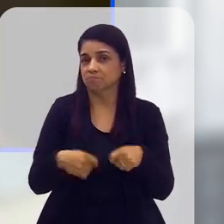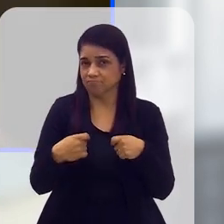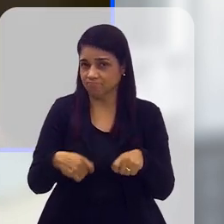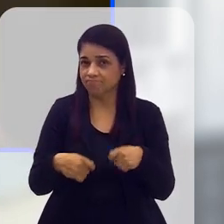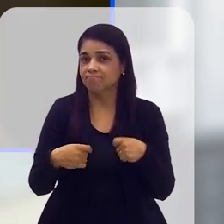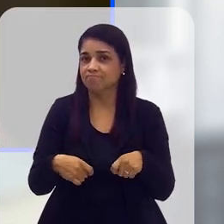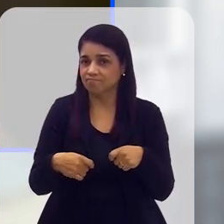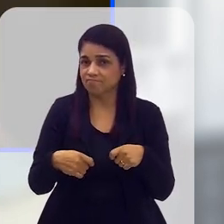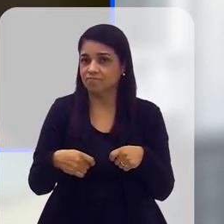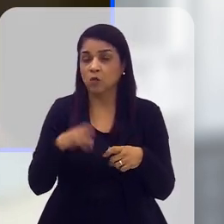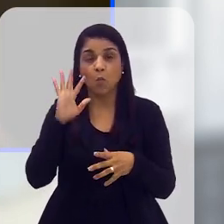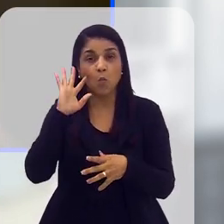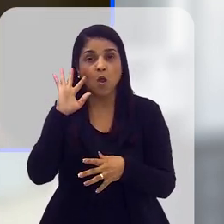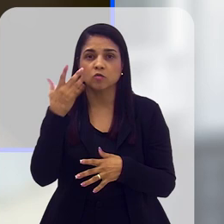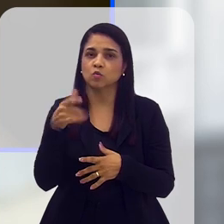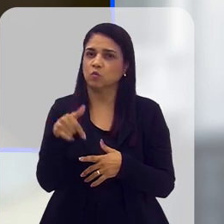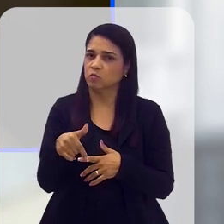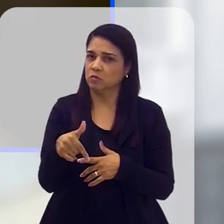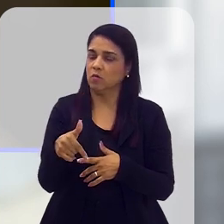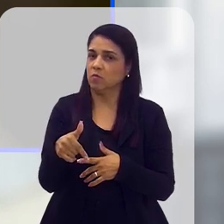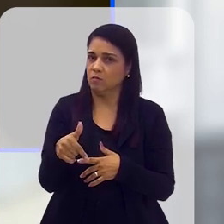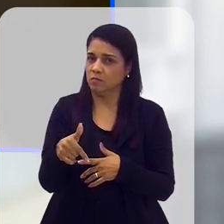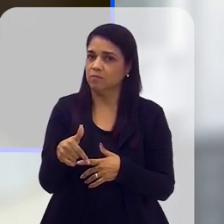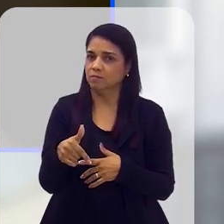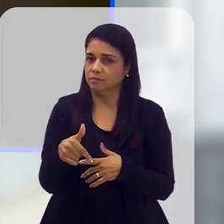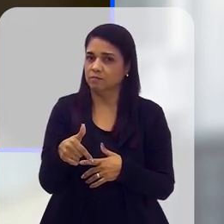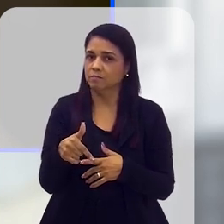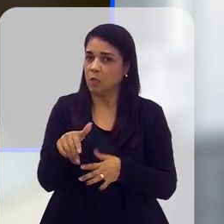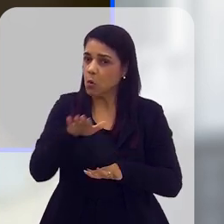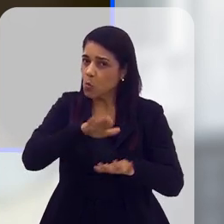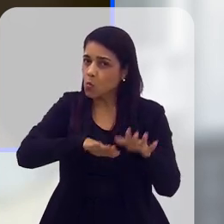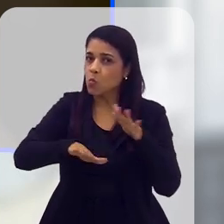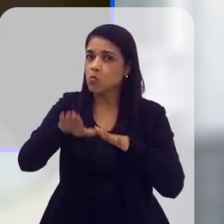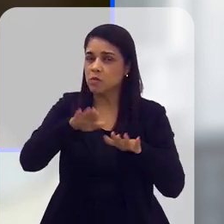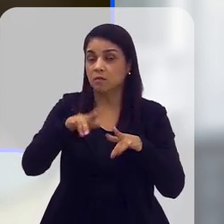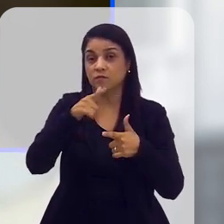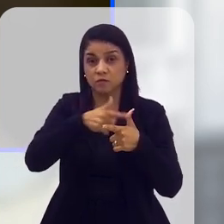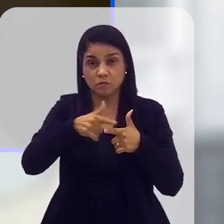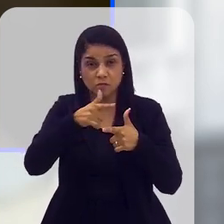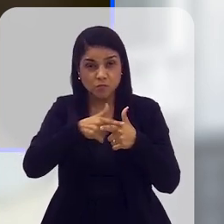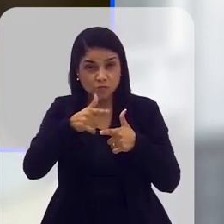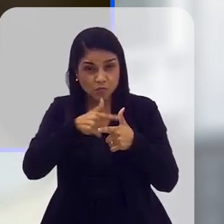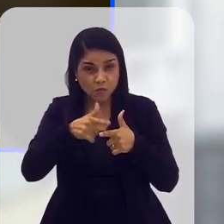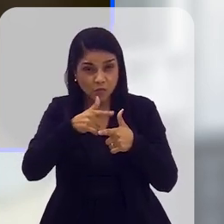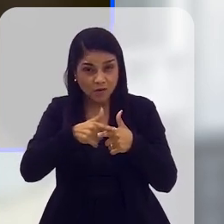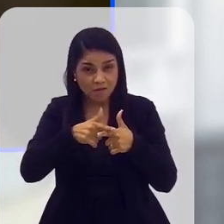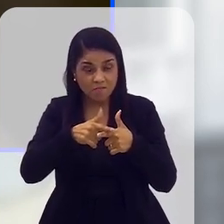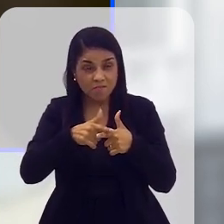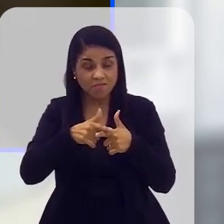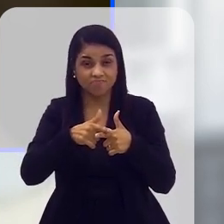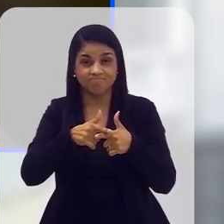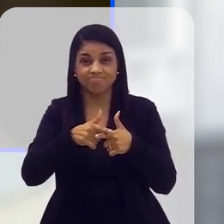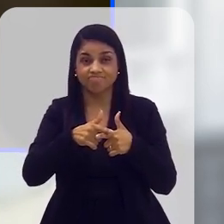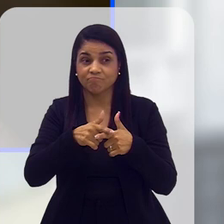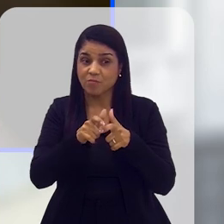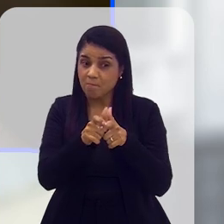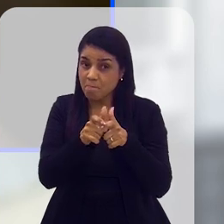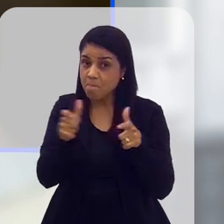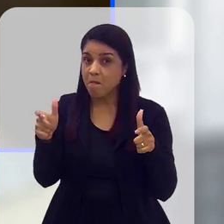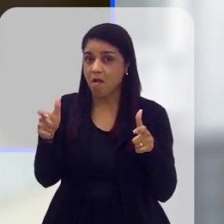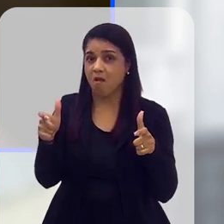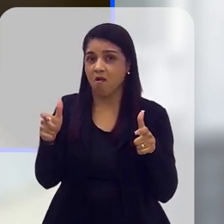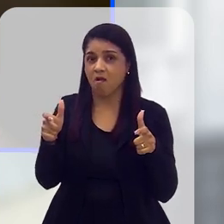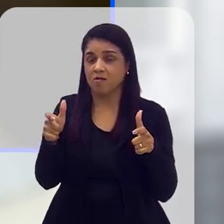como resolução, né, como solução, porque às vezes o problema é muito mais amplo do que